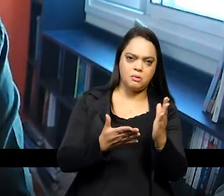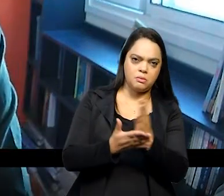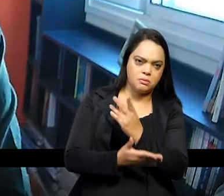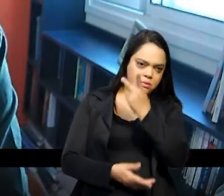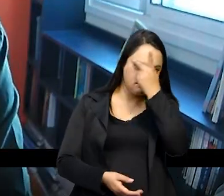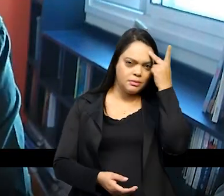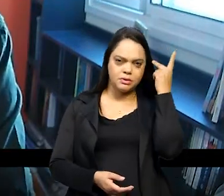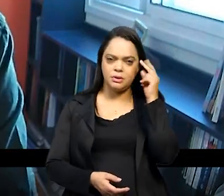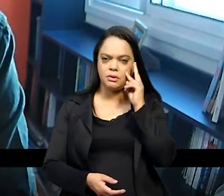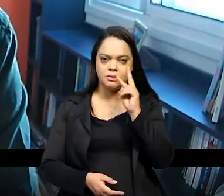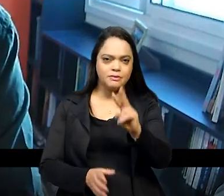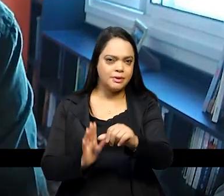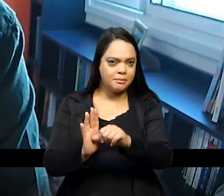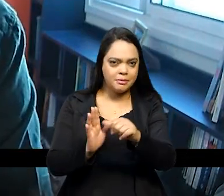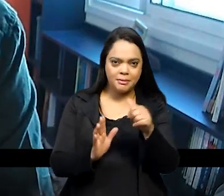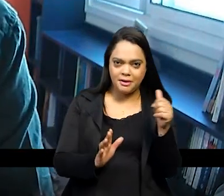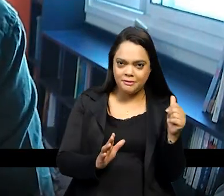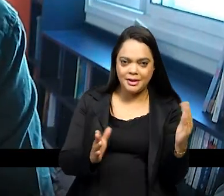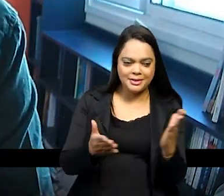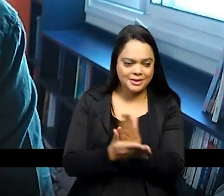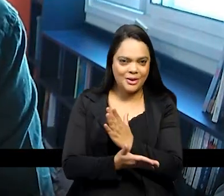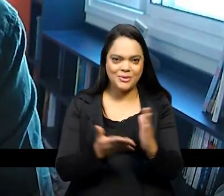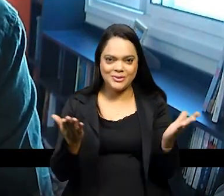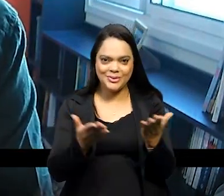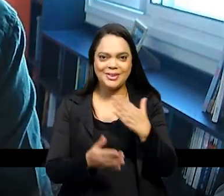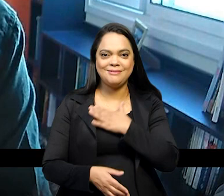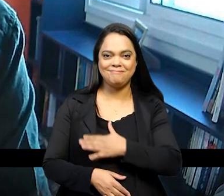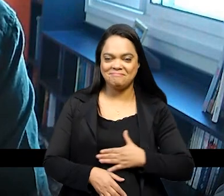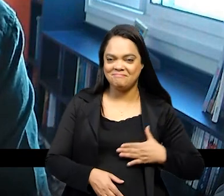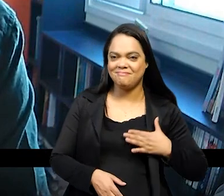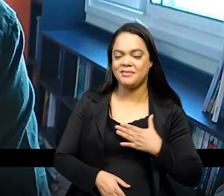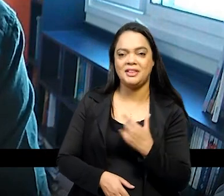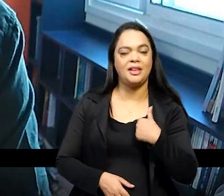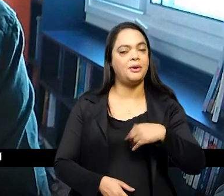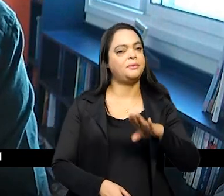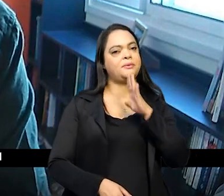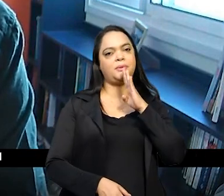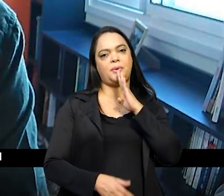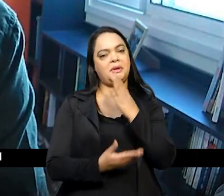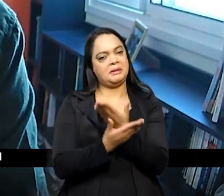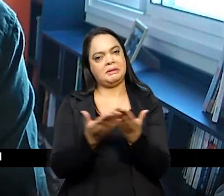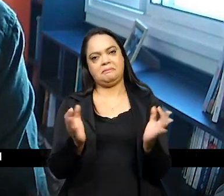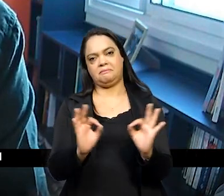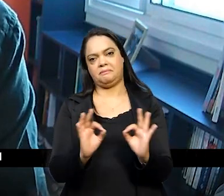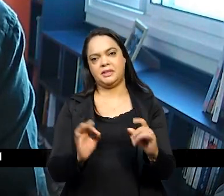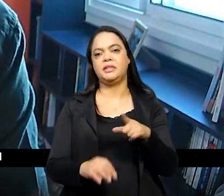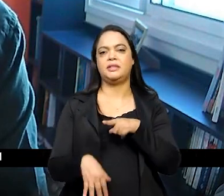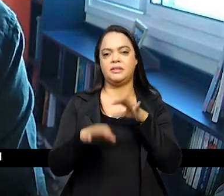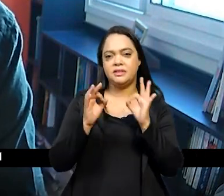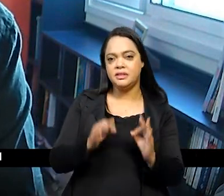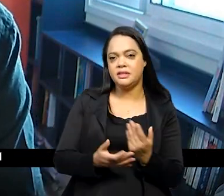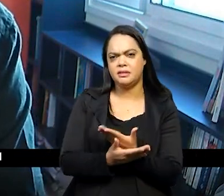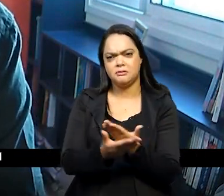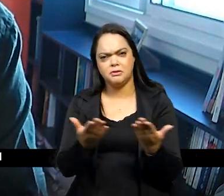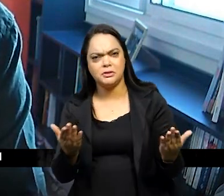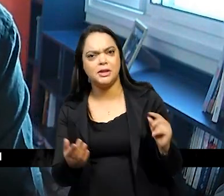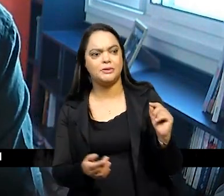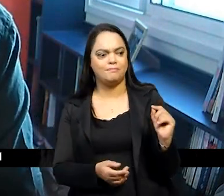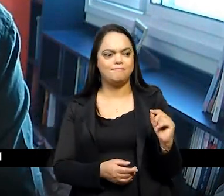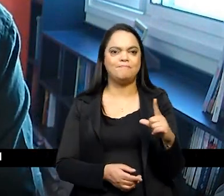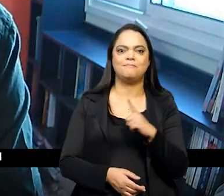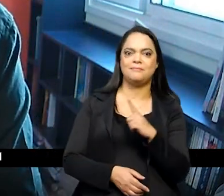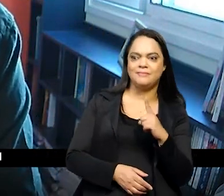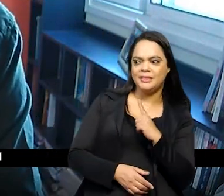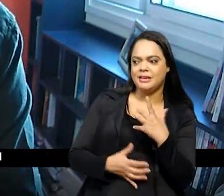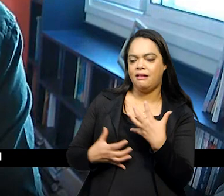primeira vez já disse muito prazer eu não conheço vocês mas eu tenho certeza que vocês são inquietos que vocês